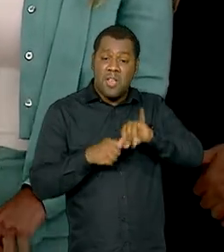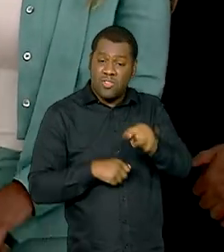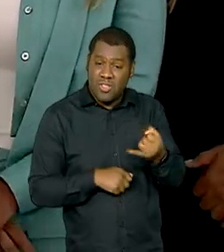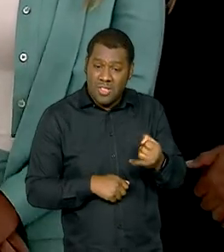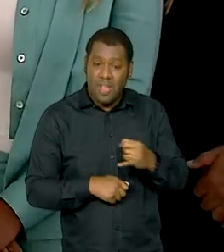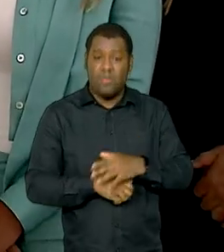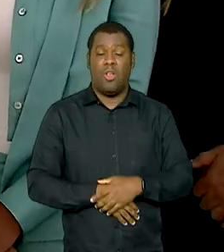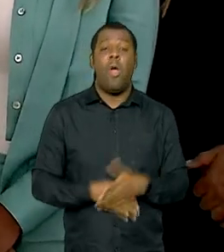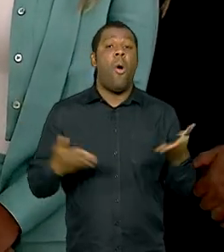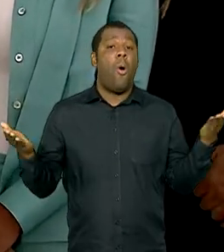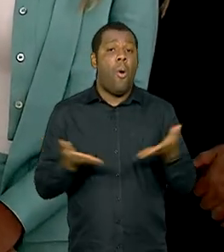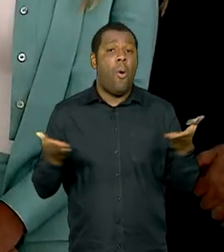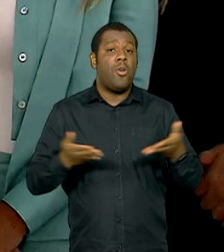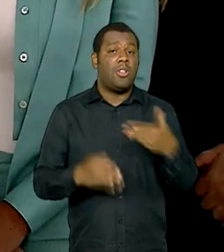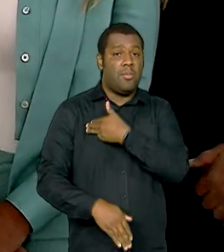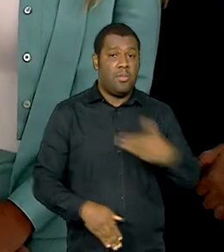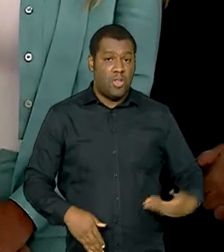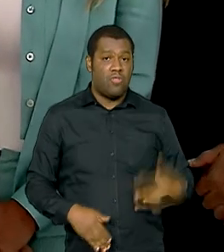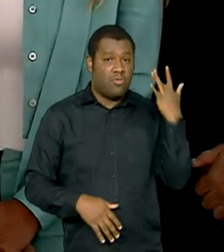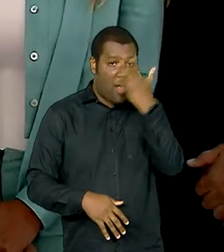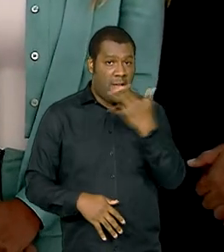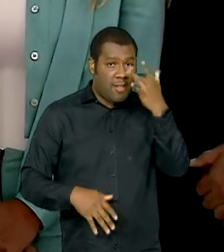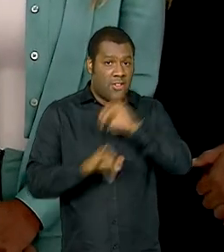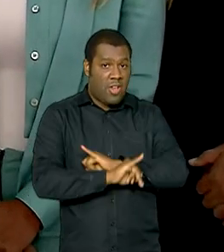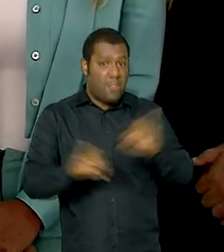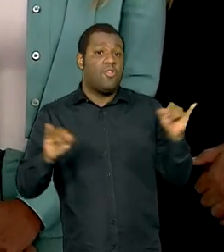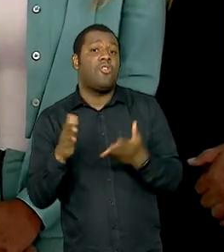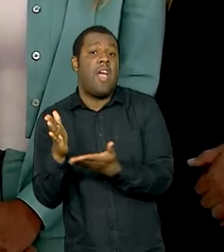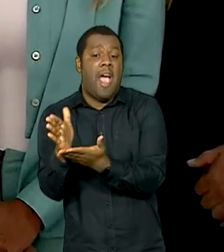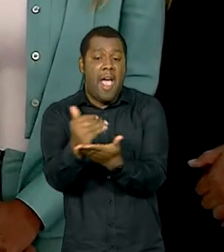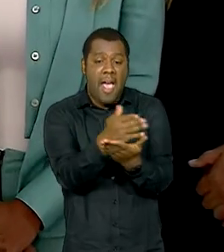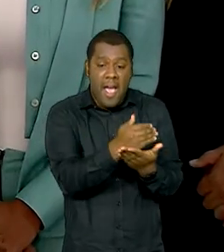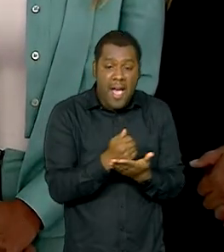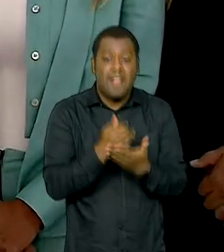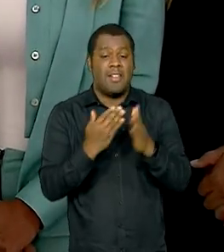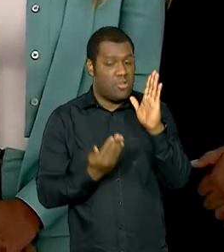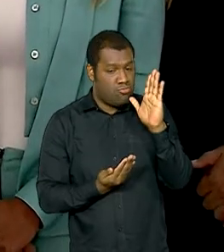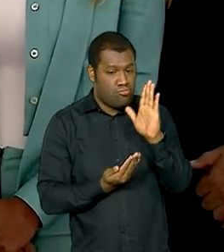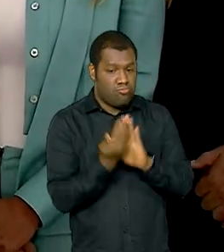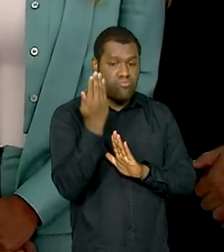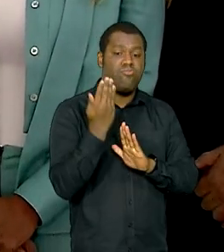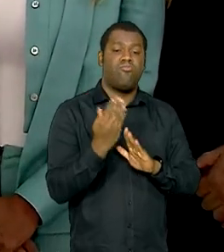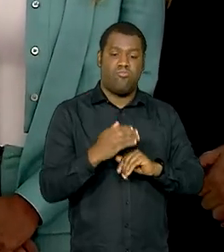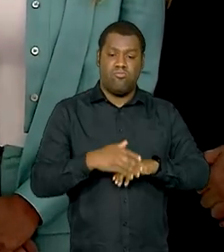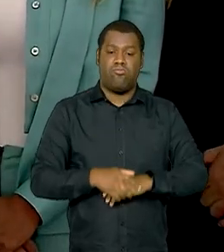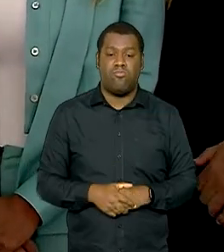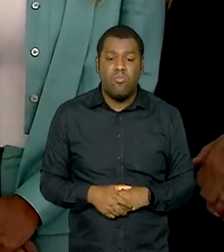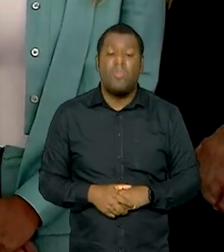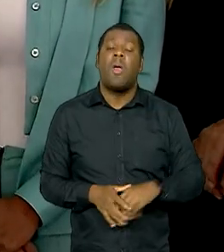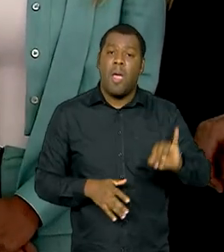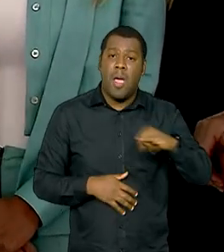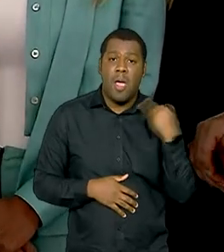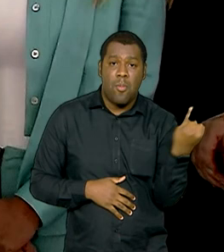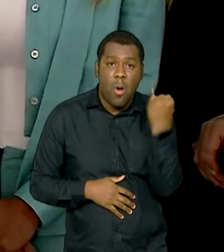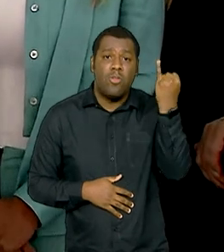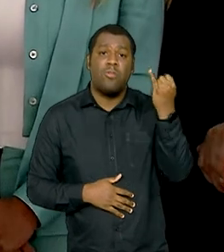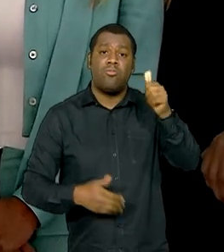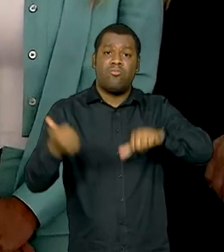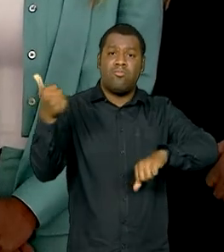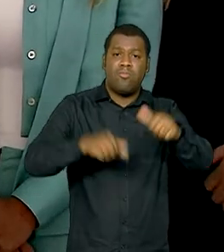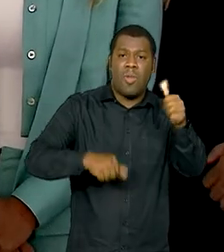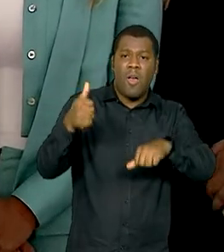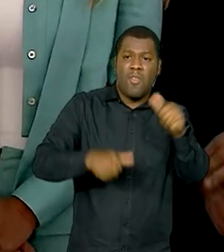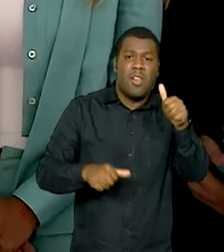divulgado hoje, inclusive, pelo ministro Fernando Haddad, o crescimento da arrecadação. É importante a gente avaliar como é que vai ser